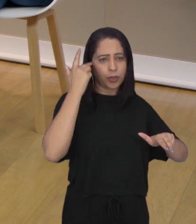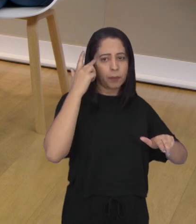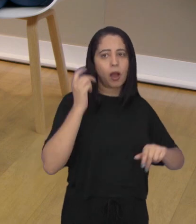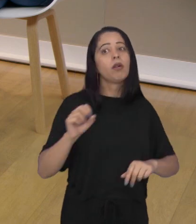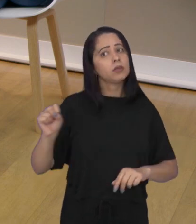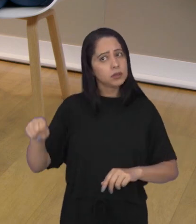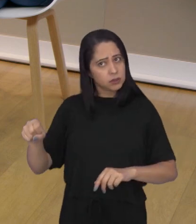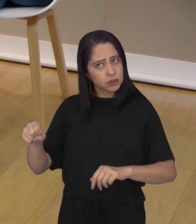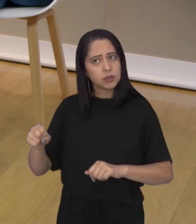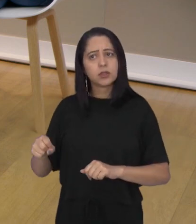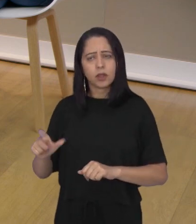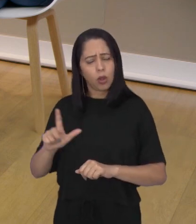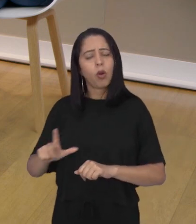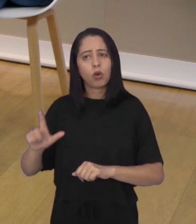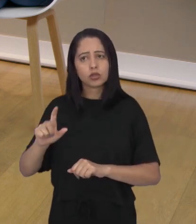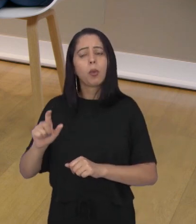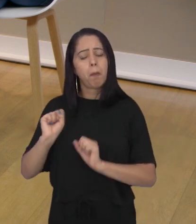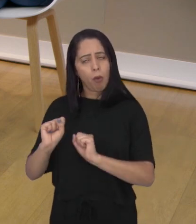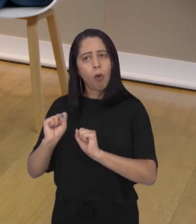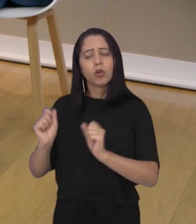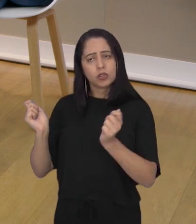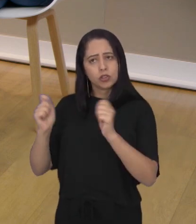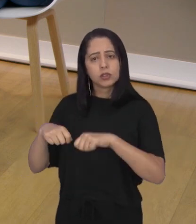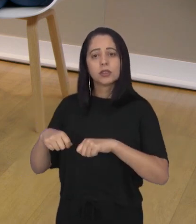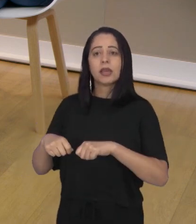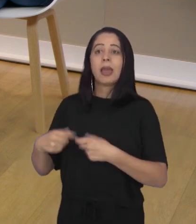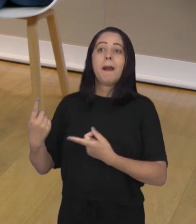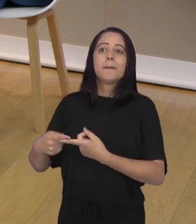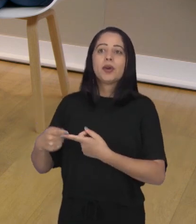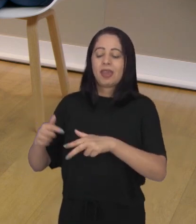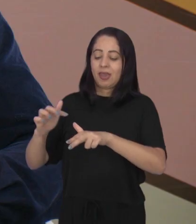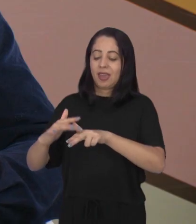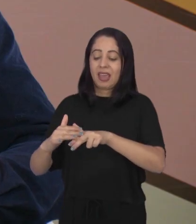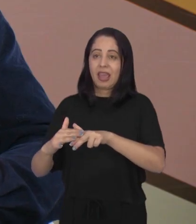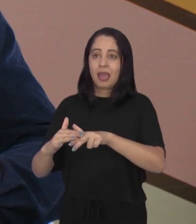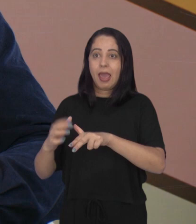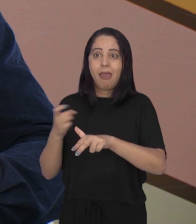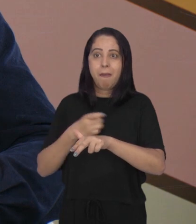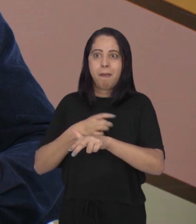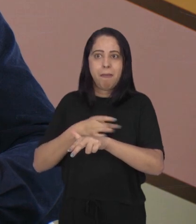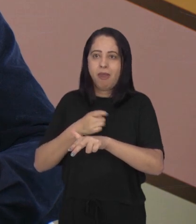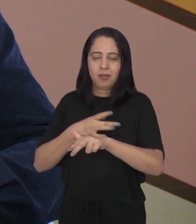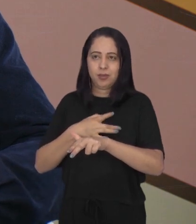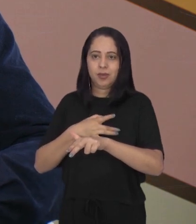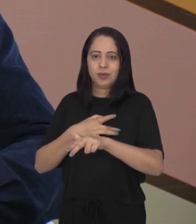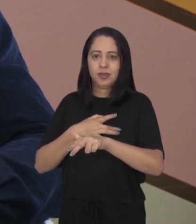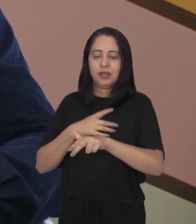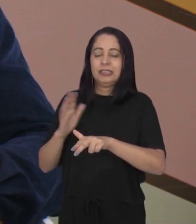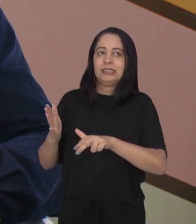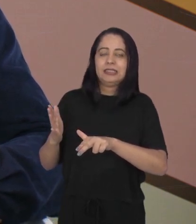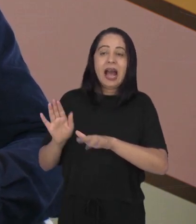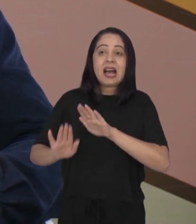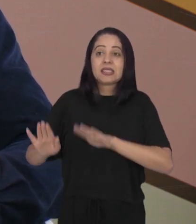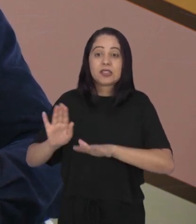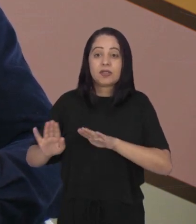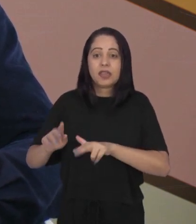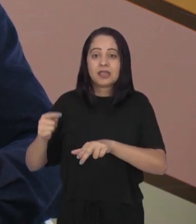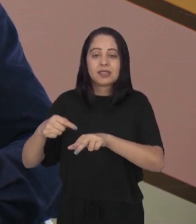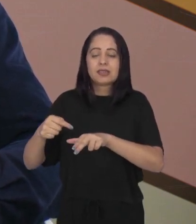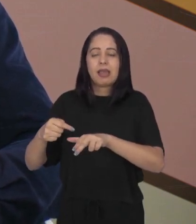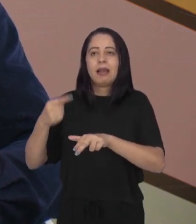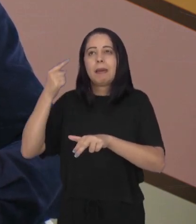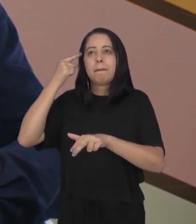um quadro de depressão ou não? É comum? Sim. O desconhecido traz medo, né? Então o paciente,